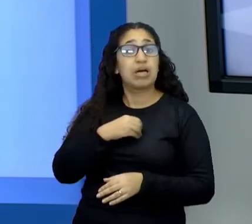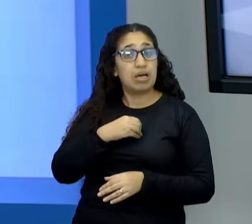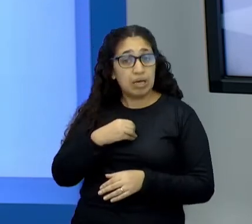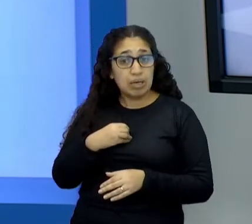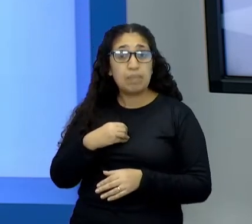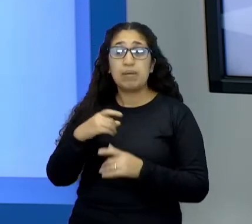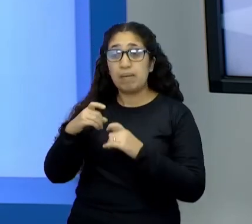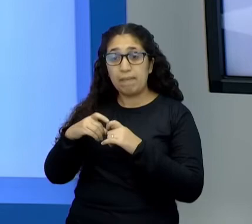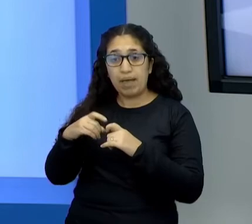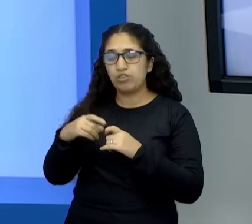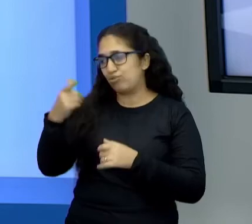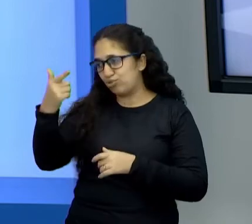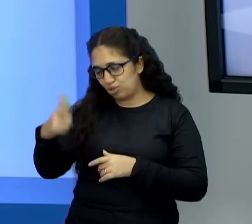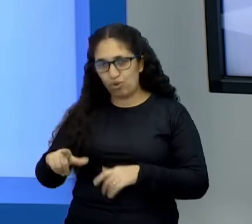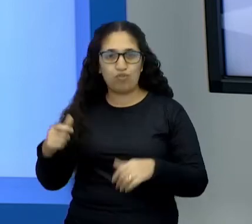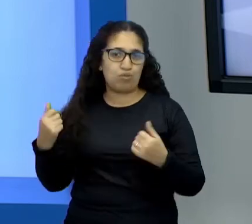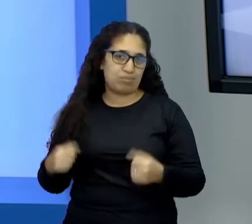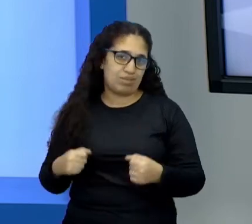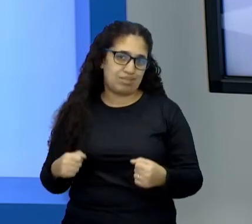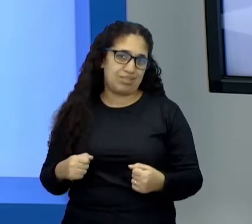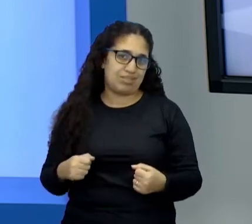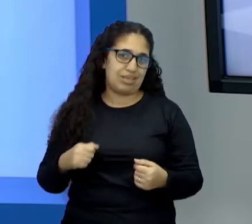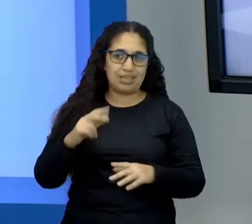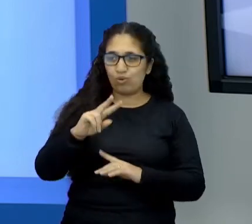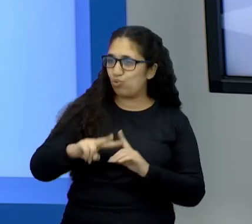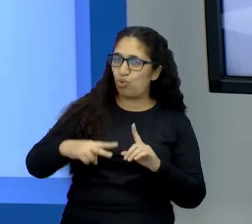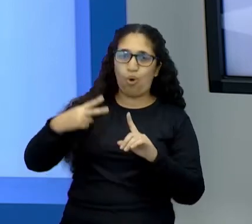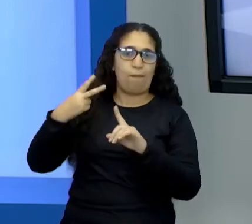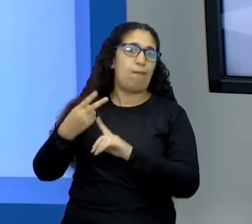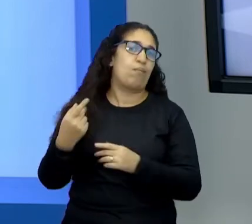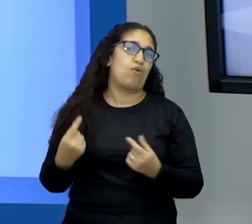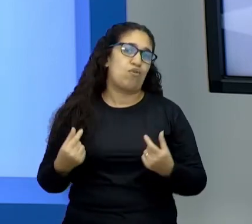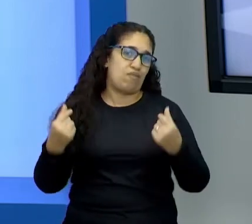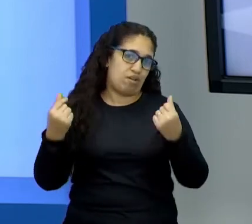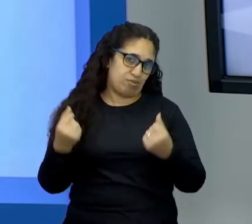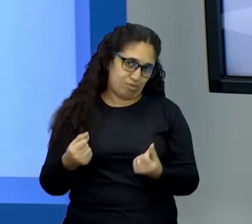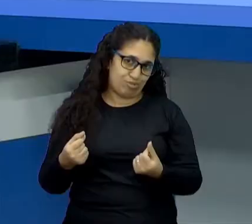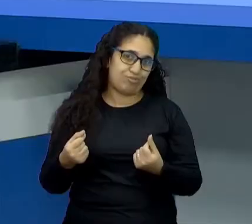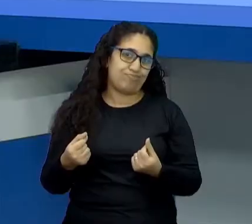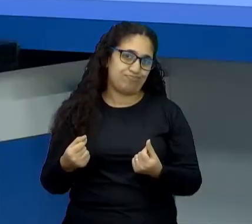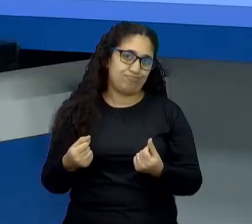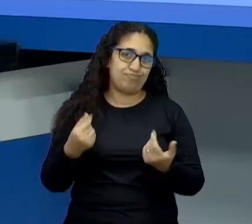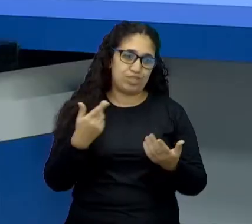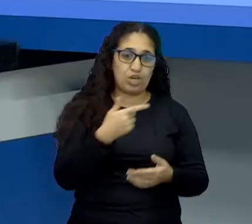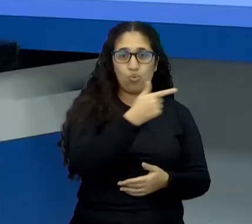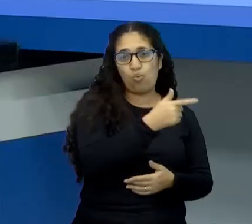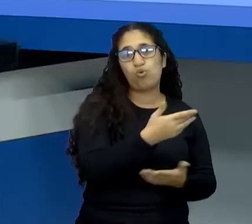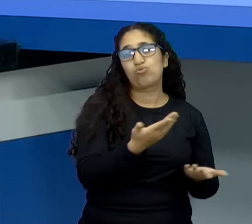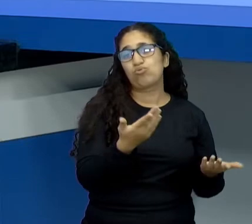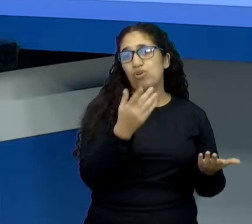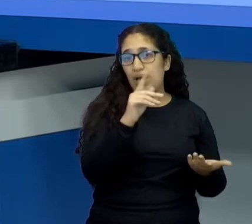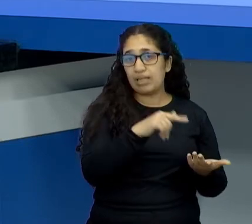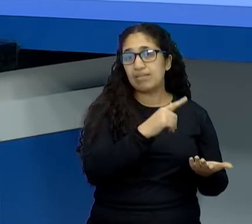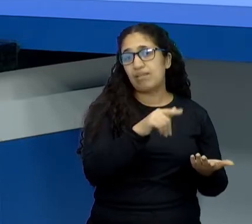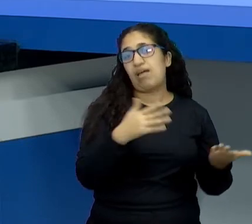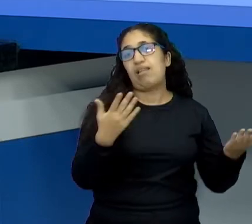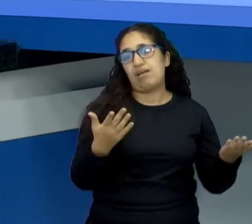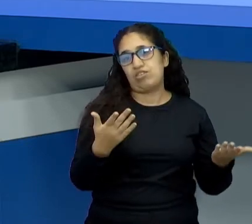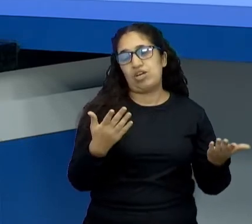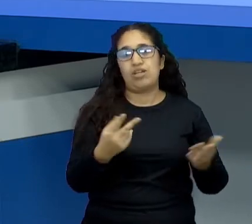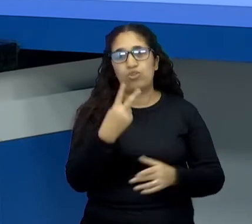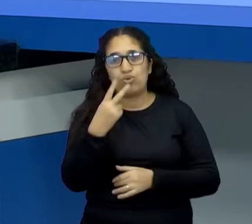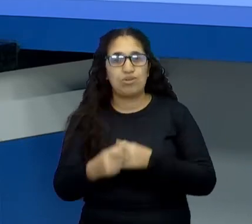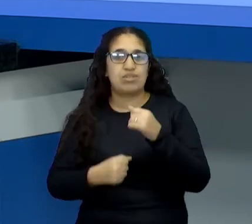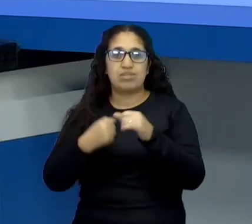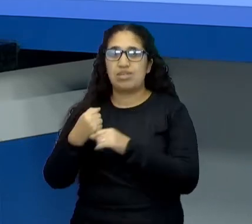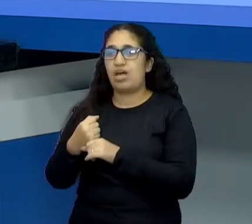de fazer de novo. Que praticamente dobrou também o valor, né? Porque ele já tava vencido, né? Depois de dois anos, ele vence. Eu acho